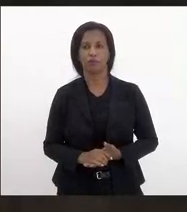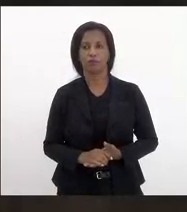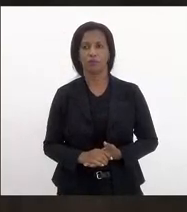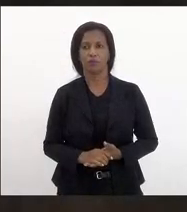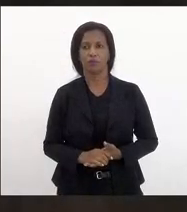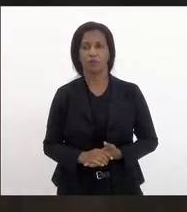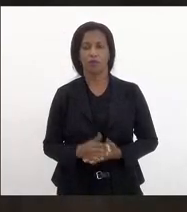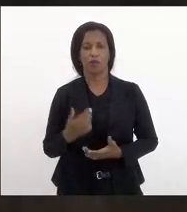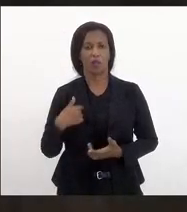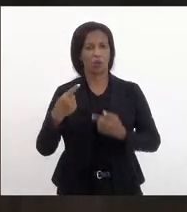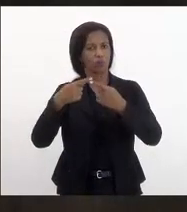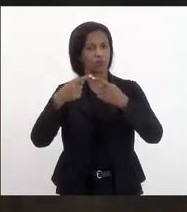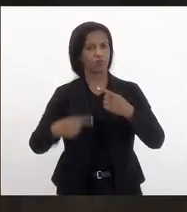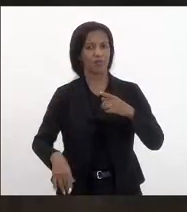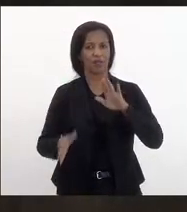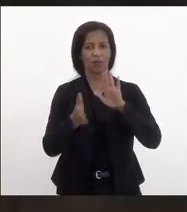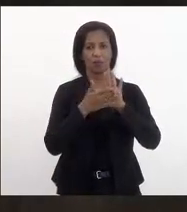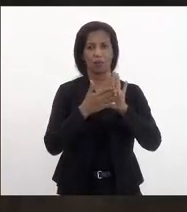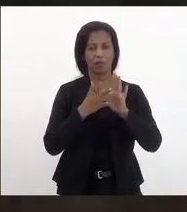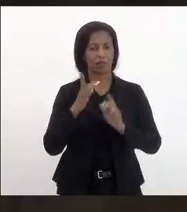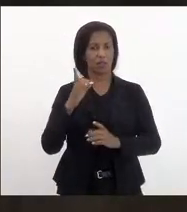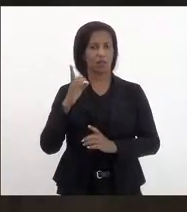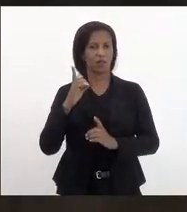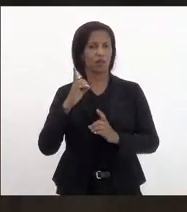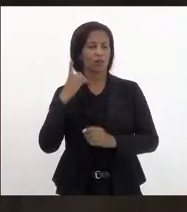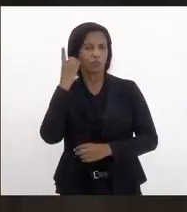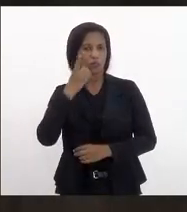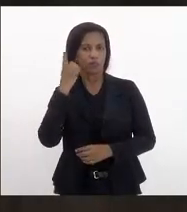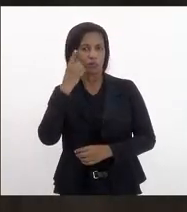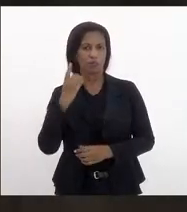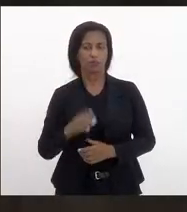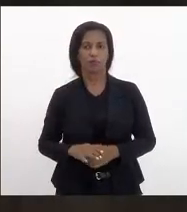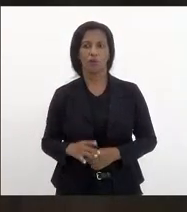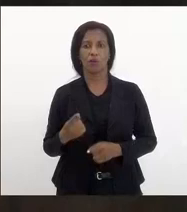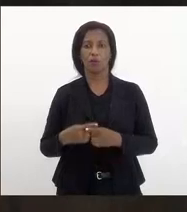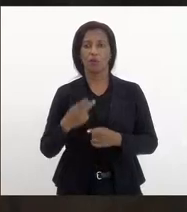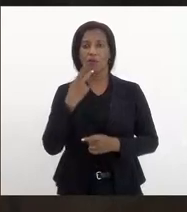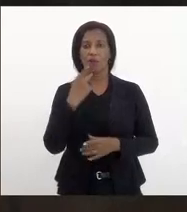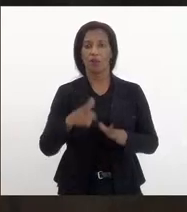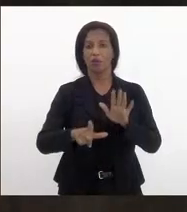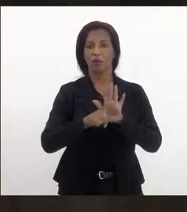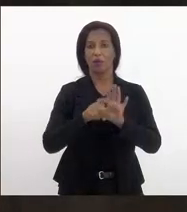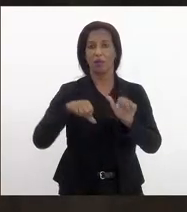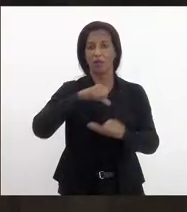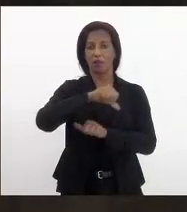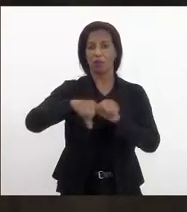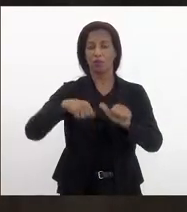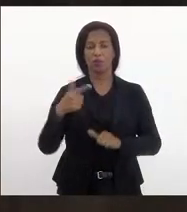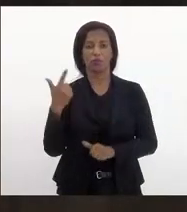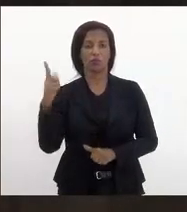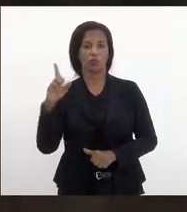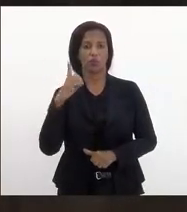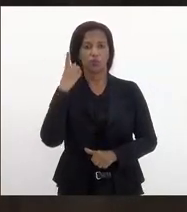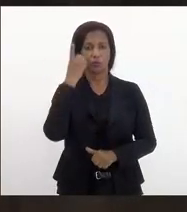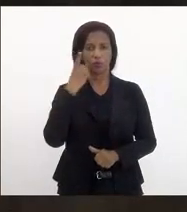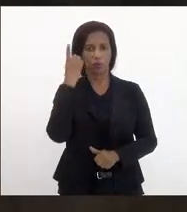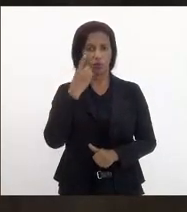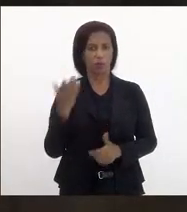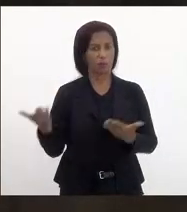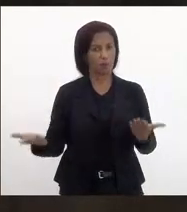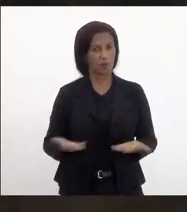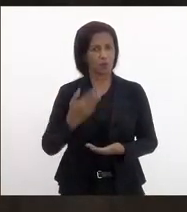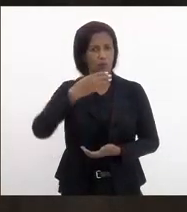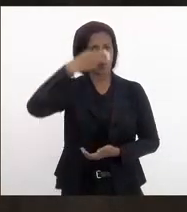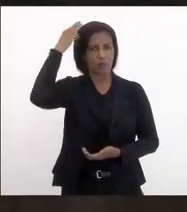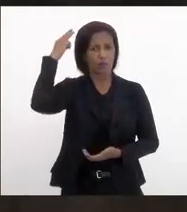tenho uma discordância do parecer do deputado, inclusive porque se trata de uma lei que está mudando uma lei de outros deputados. Mas hoje o deputado Márcio